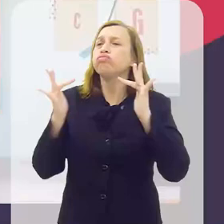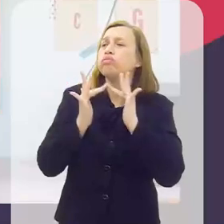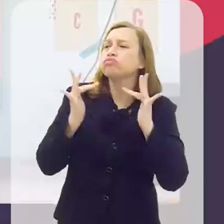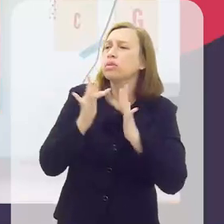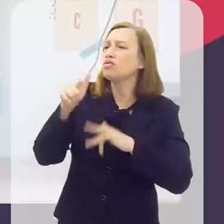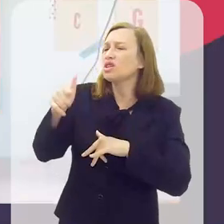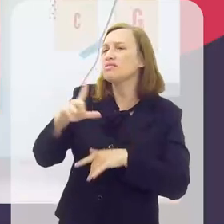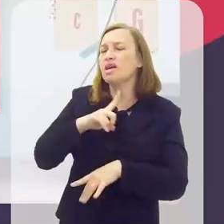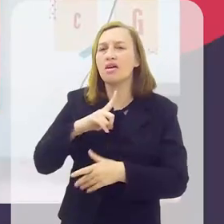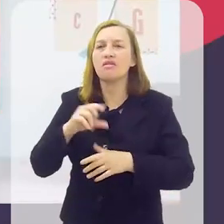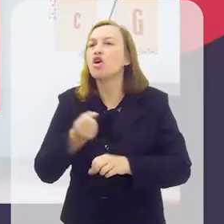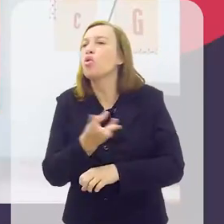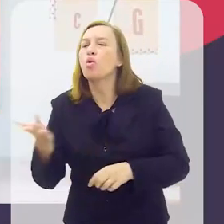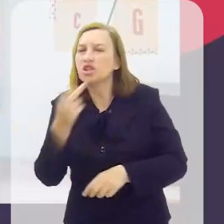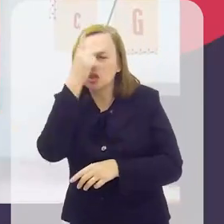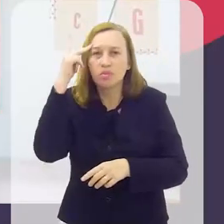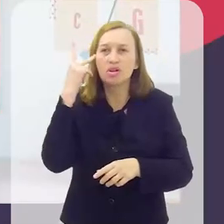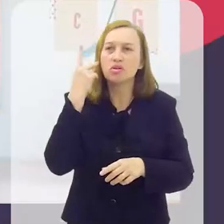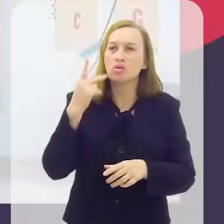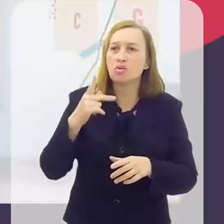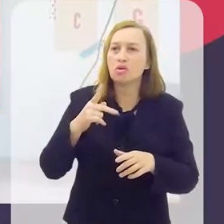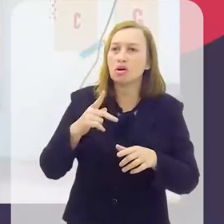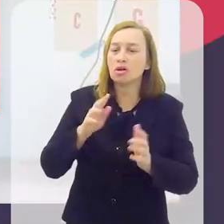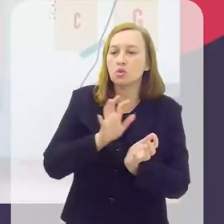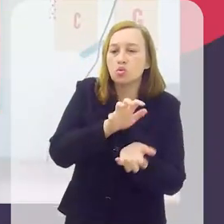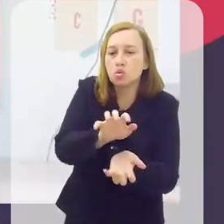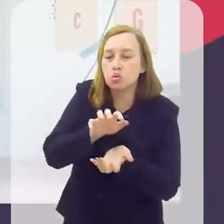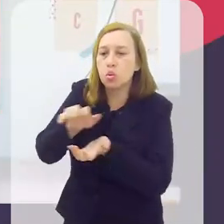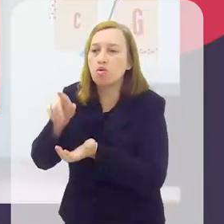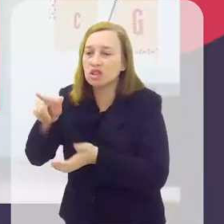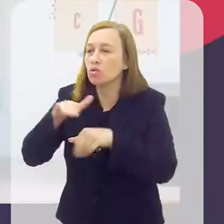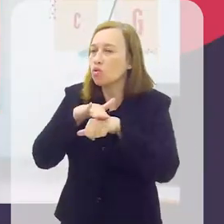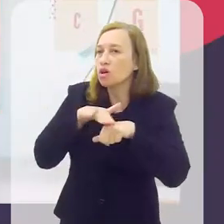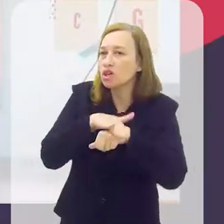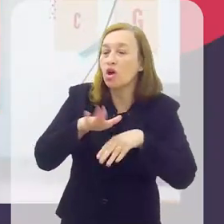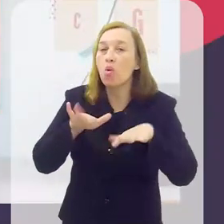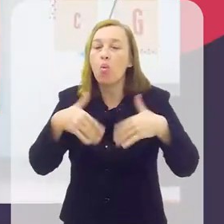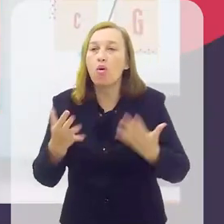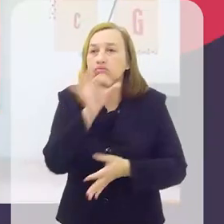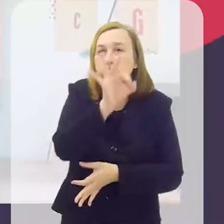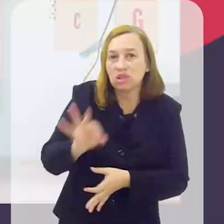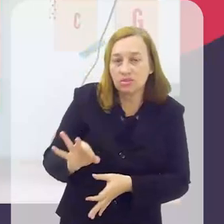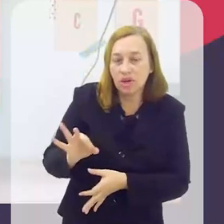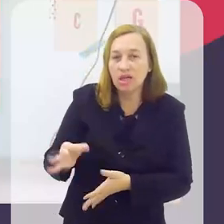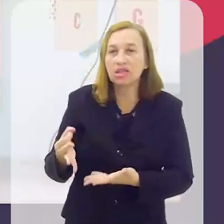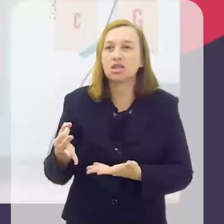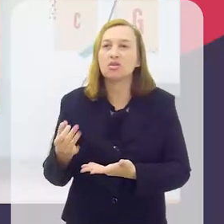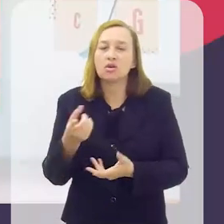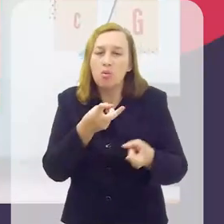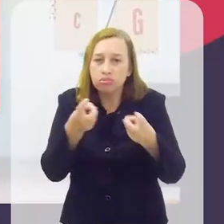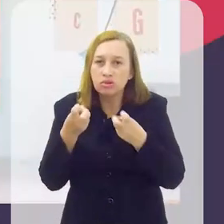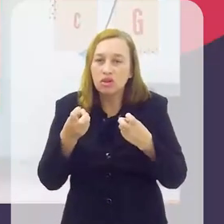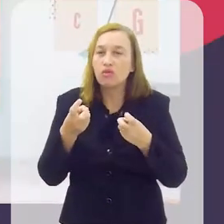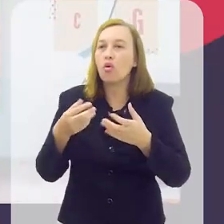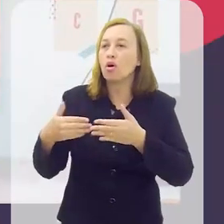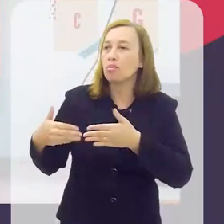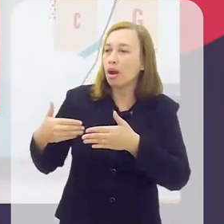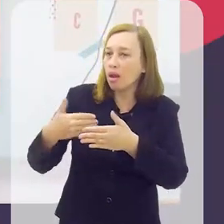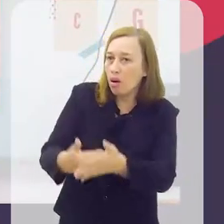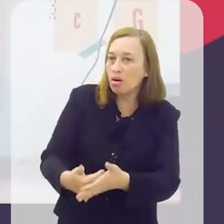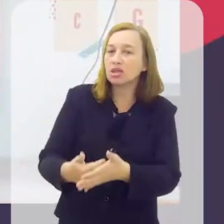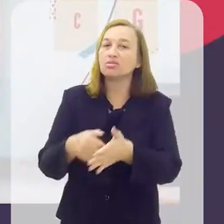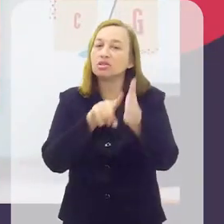contato que você teve com eles? Quantos entregadores você conversou? Qual a porcentagem que você identificou durante